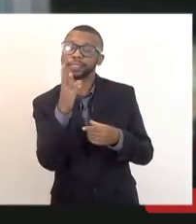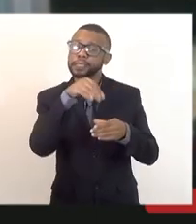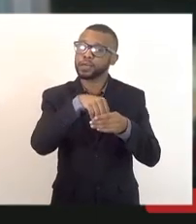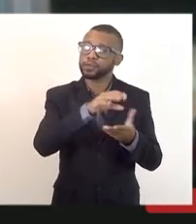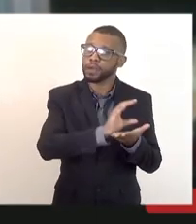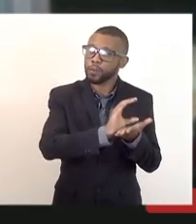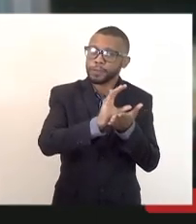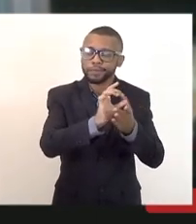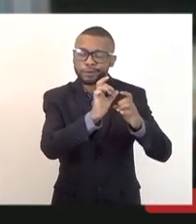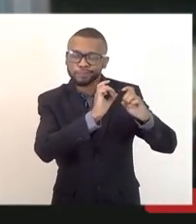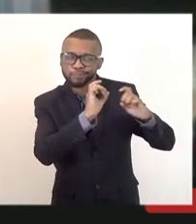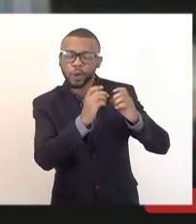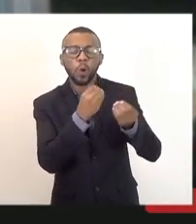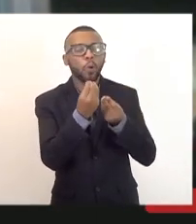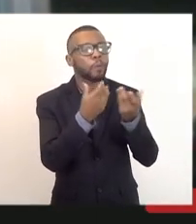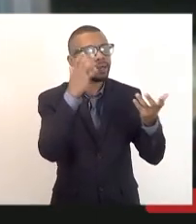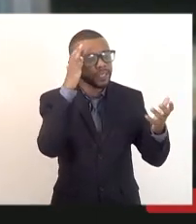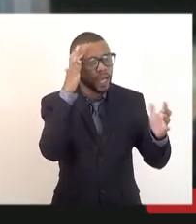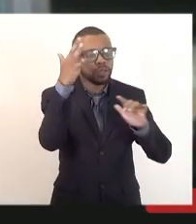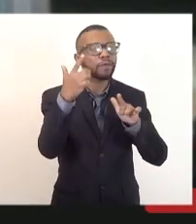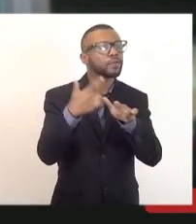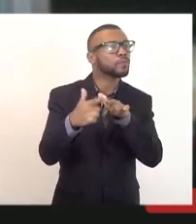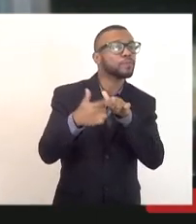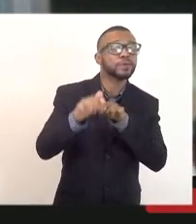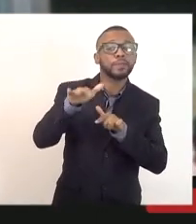fazer para chamar mais 28 candidatos?